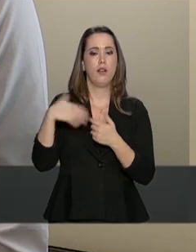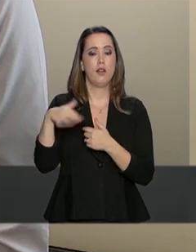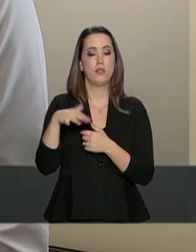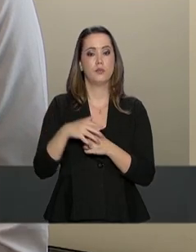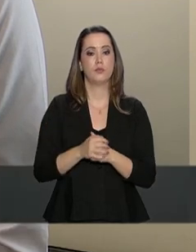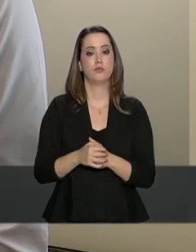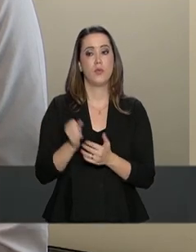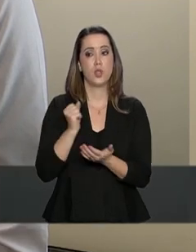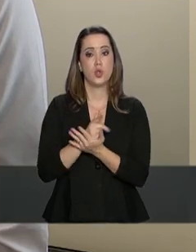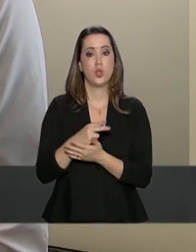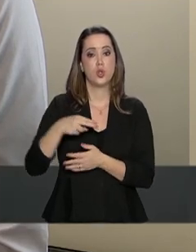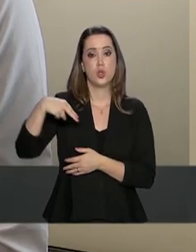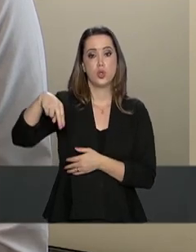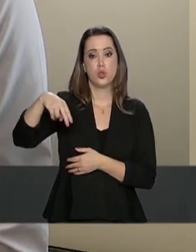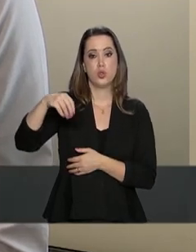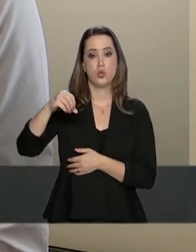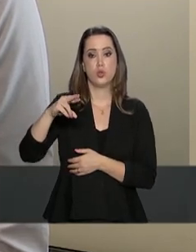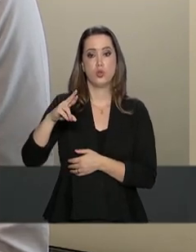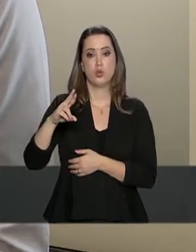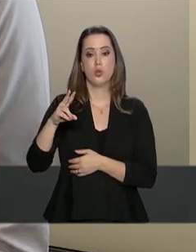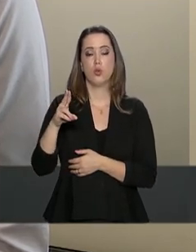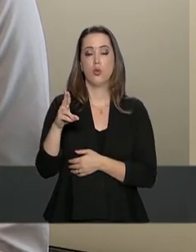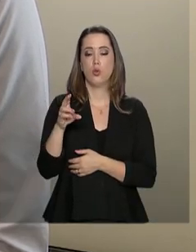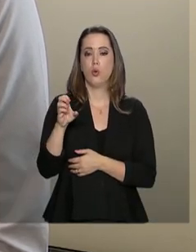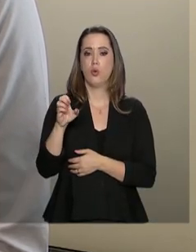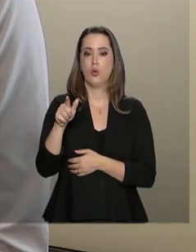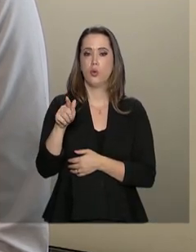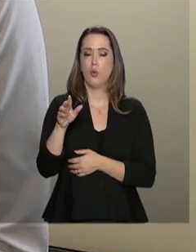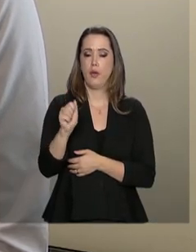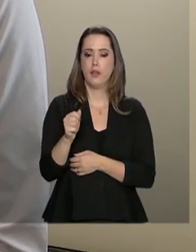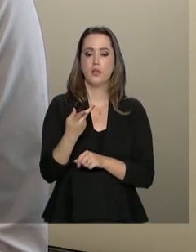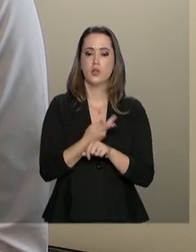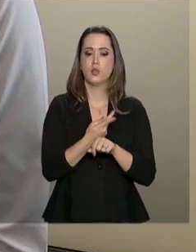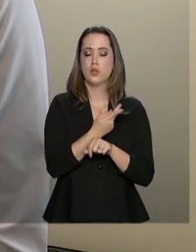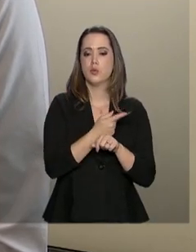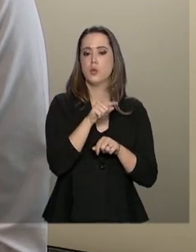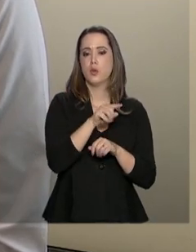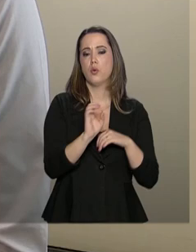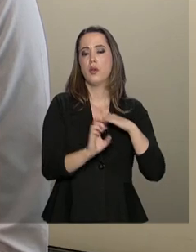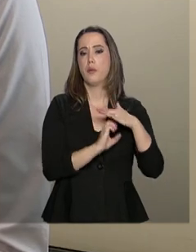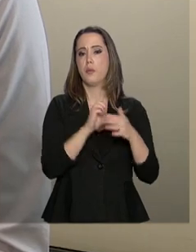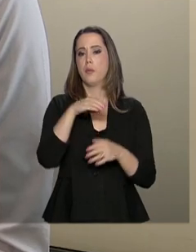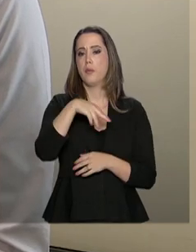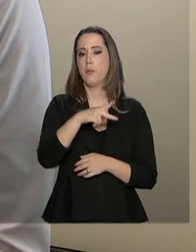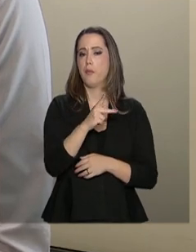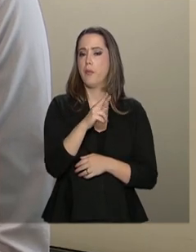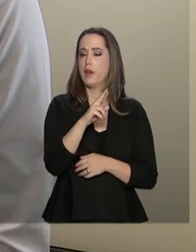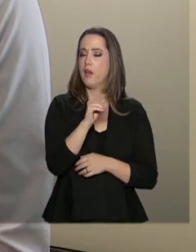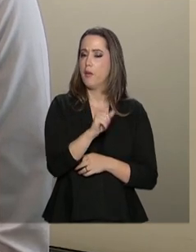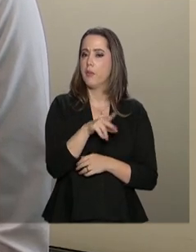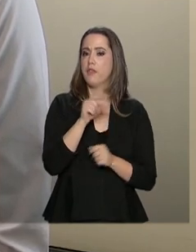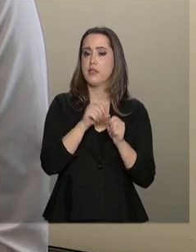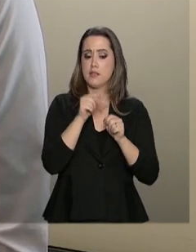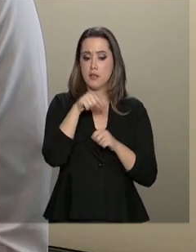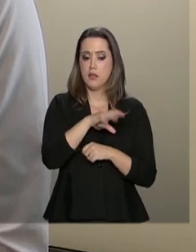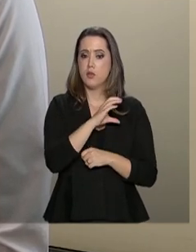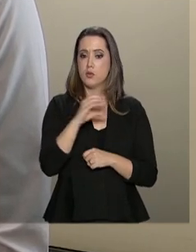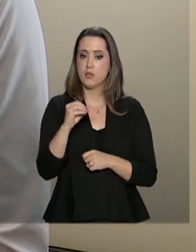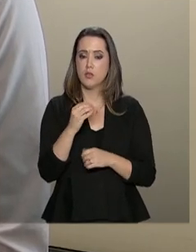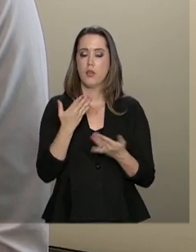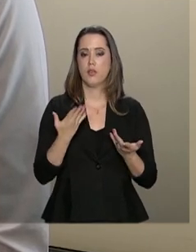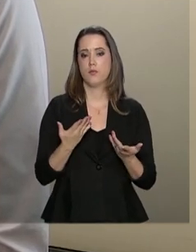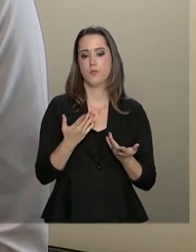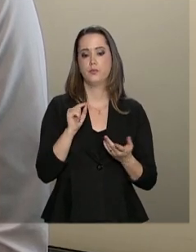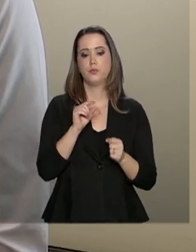Noruega e do Norte da Irlanda. Então, gente procurou a Embrapa, junto com a Embrapa e o Sebrae, para conseguir produzir ela aqui no Centro-Oeste